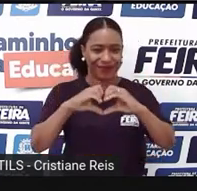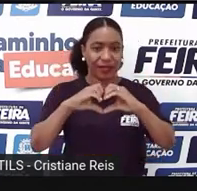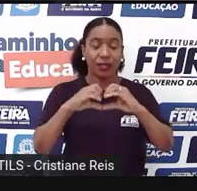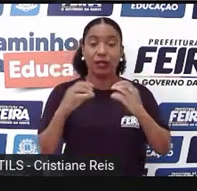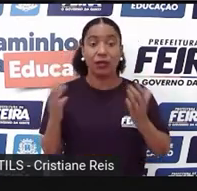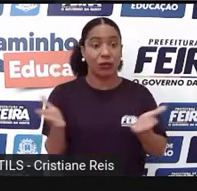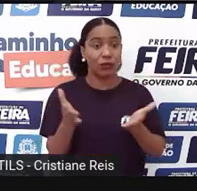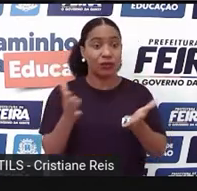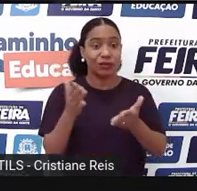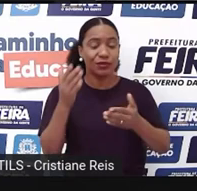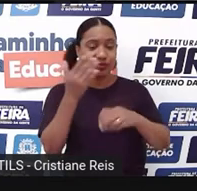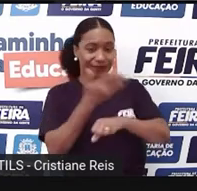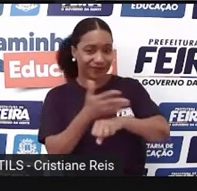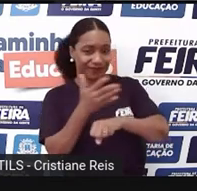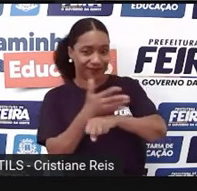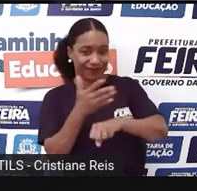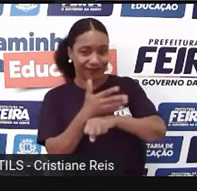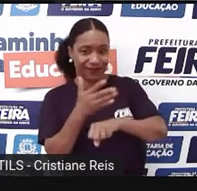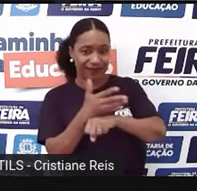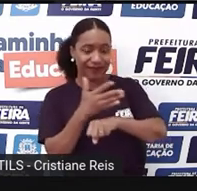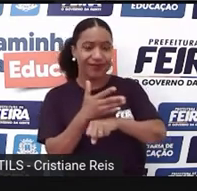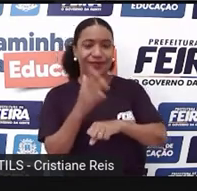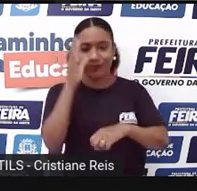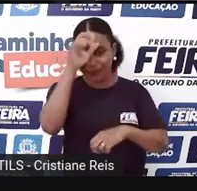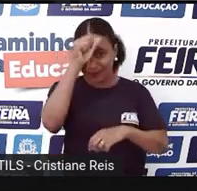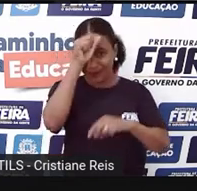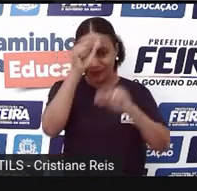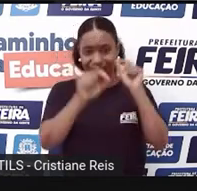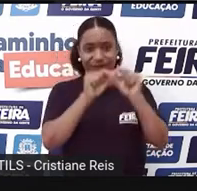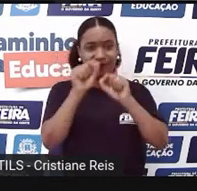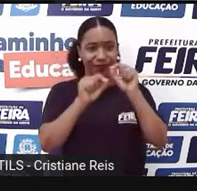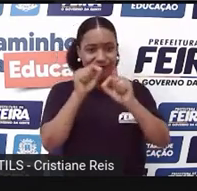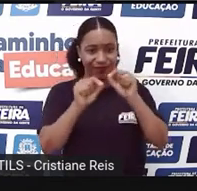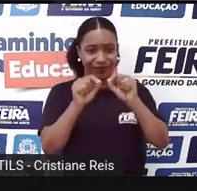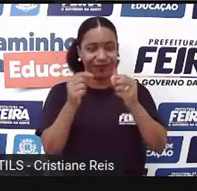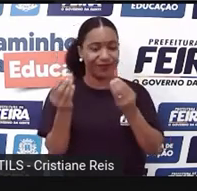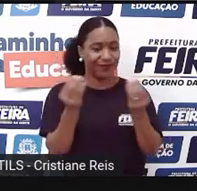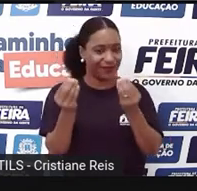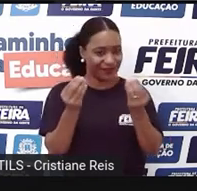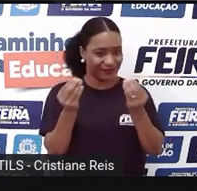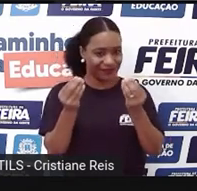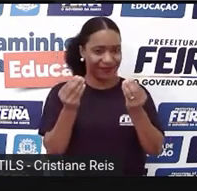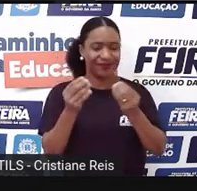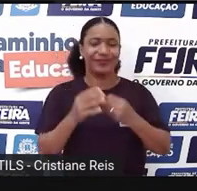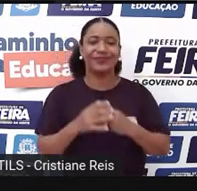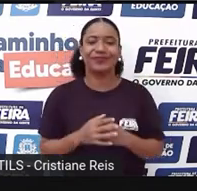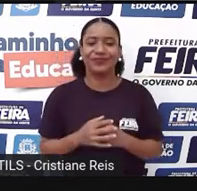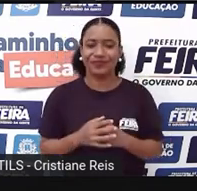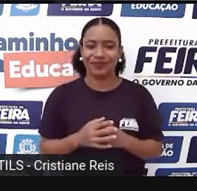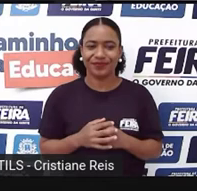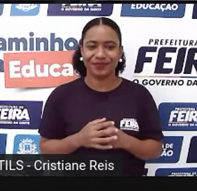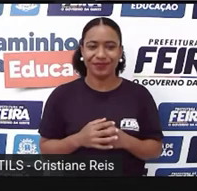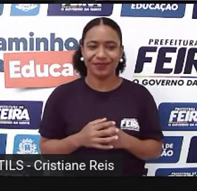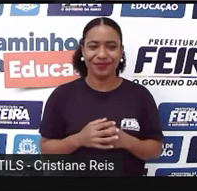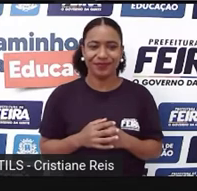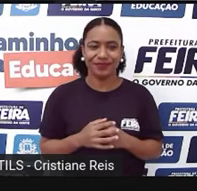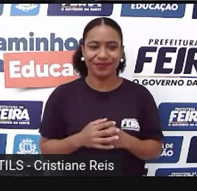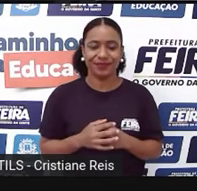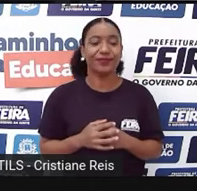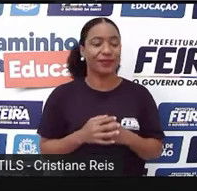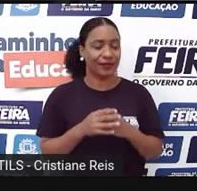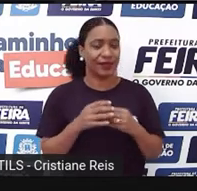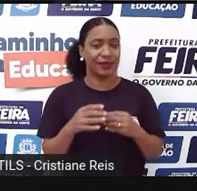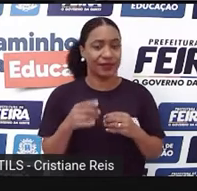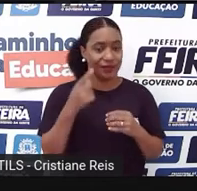desafio? Watch the video Romeo and Juliet. Short story. Então, vocês irão